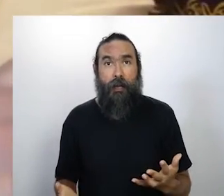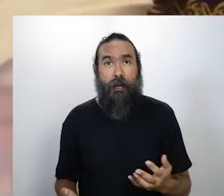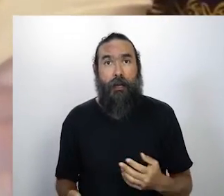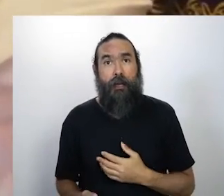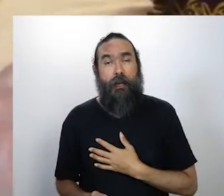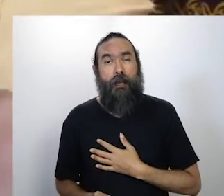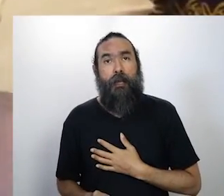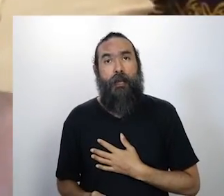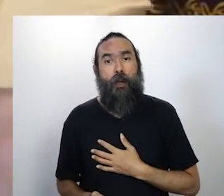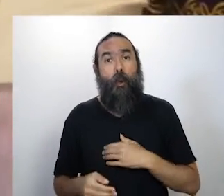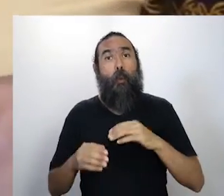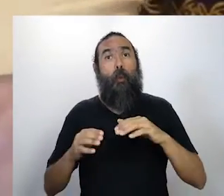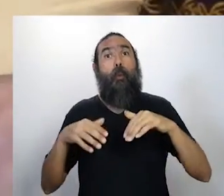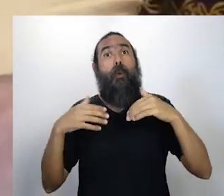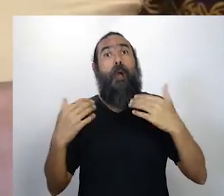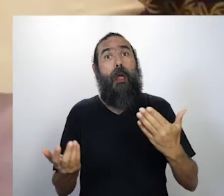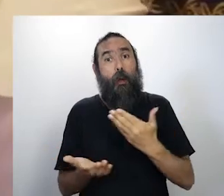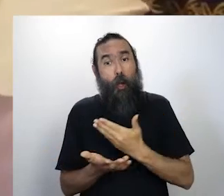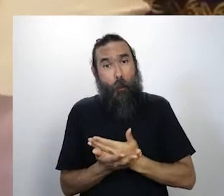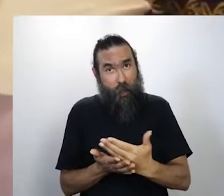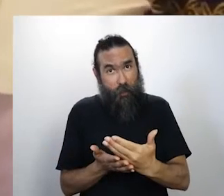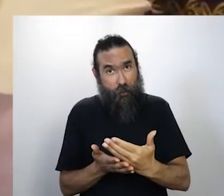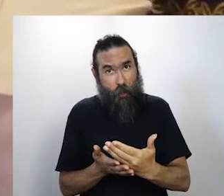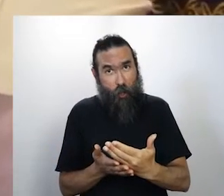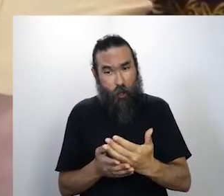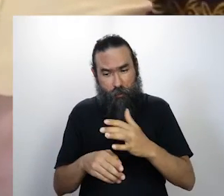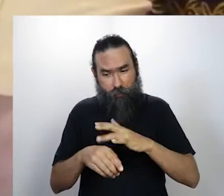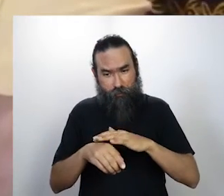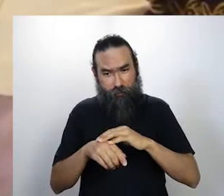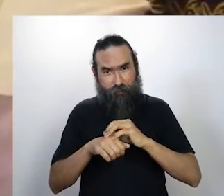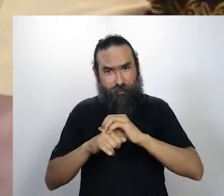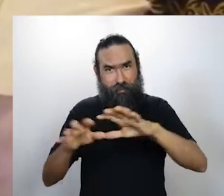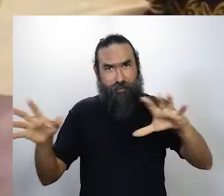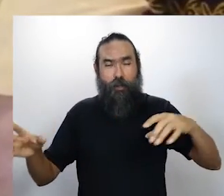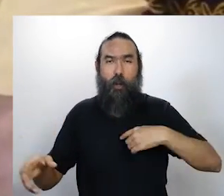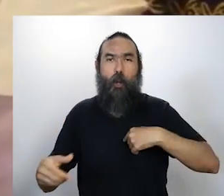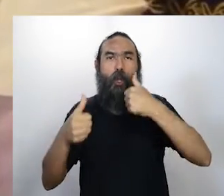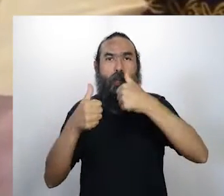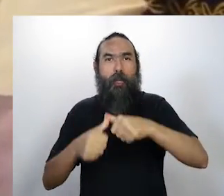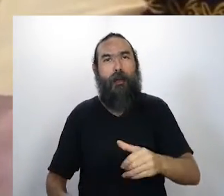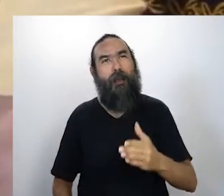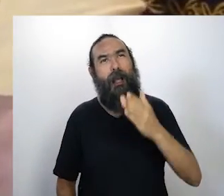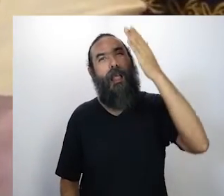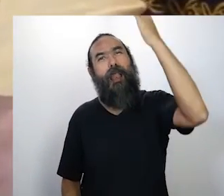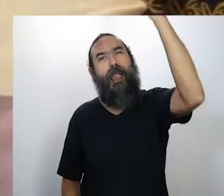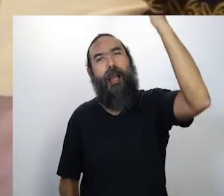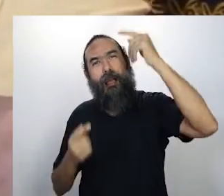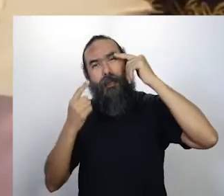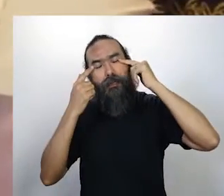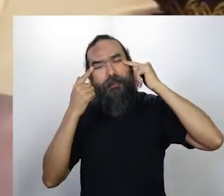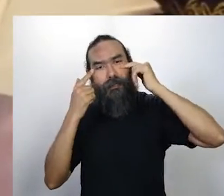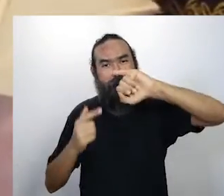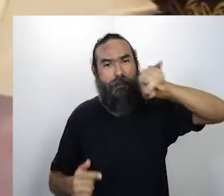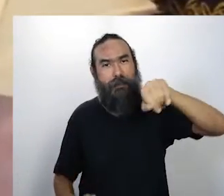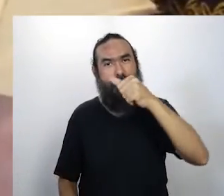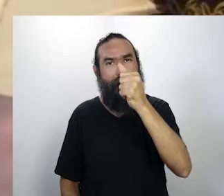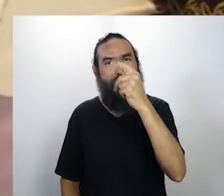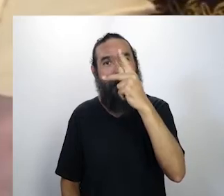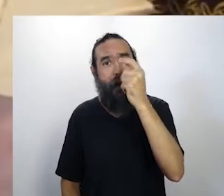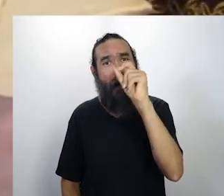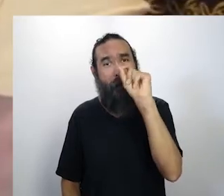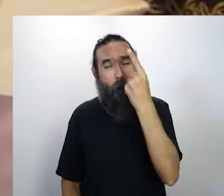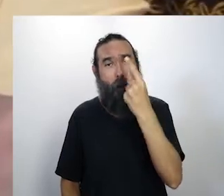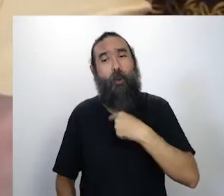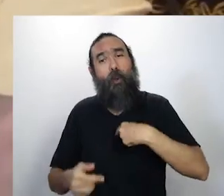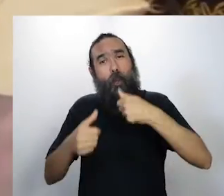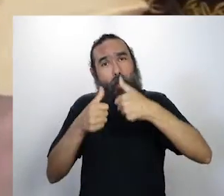eu estava, na verdade, quando começou o Covid, eu estava no Oriente, né? Eu estava no Japão, tive uma turnêzinha de um mês no